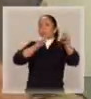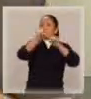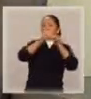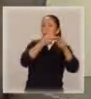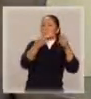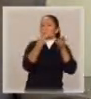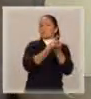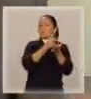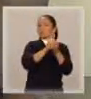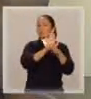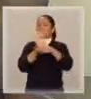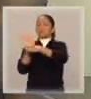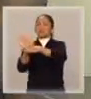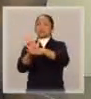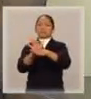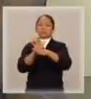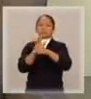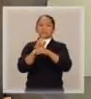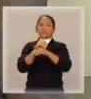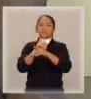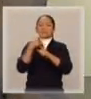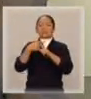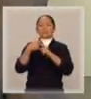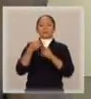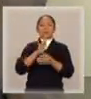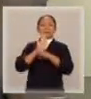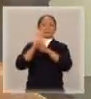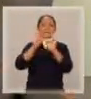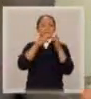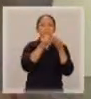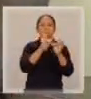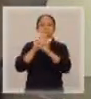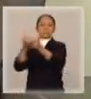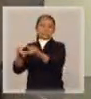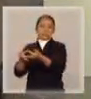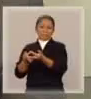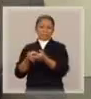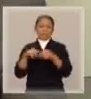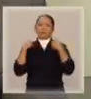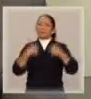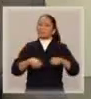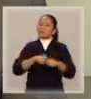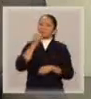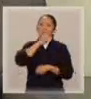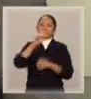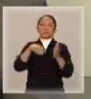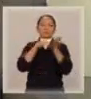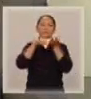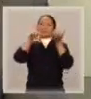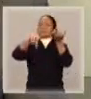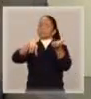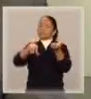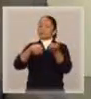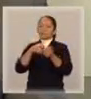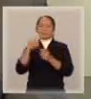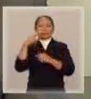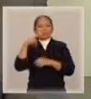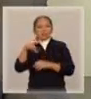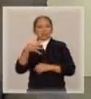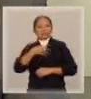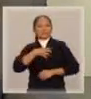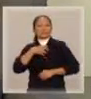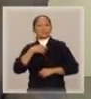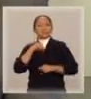forma indireta para justificar um pedido. Então, na verdade, há necessidade do legislativo olhar para esse